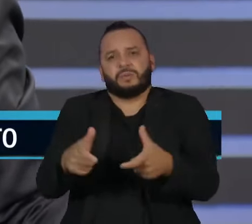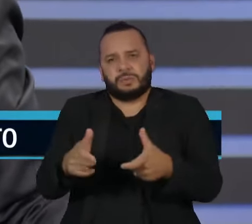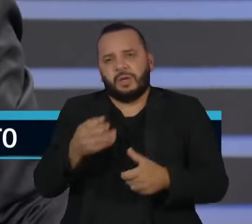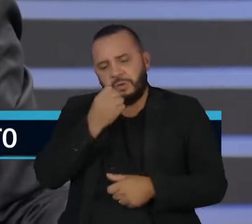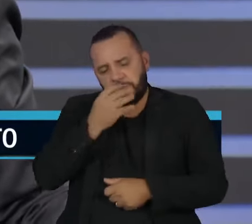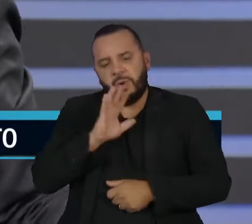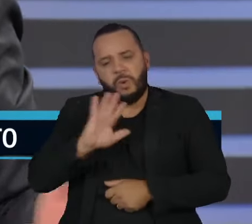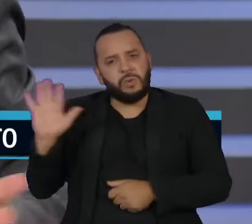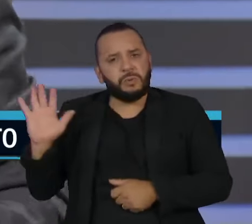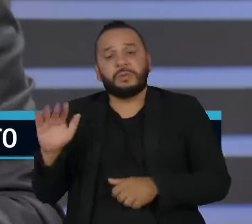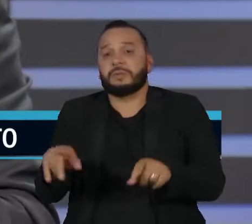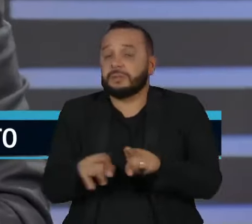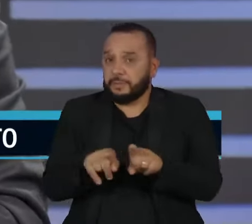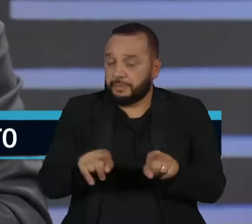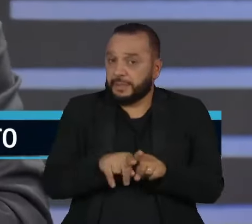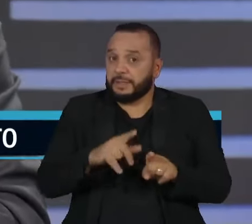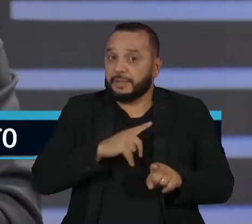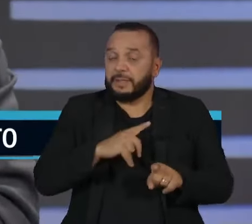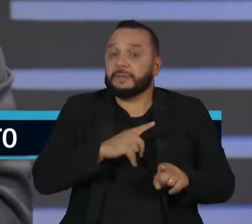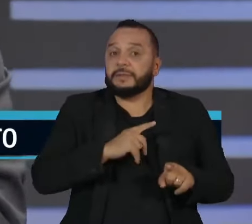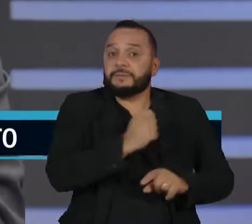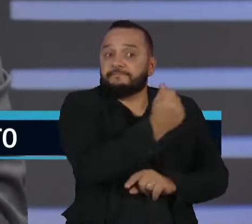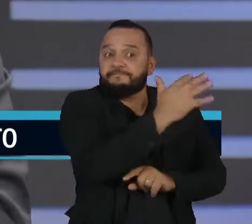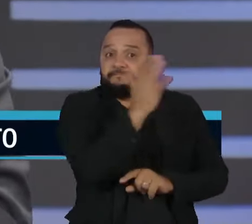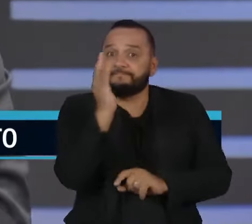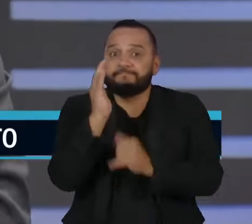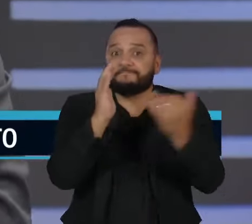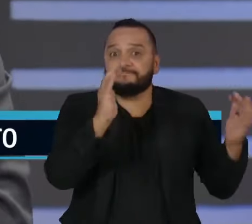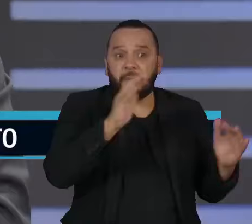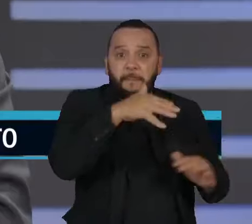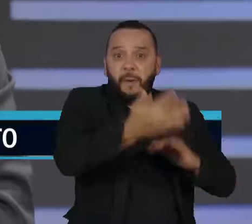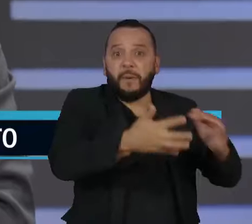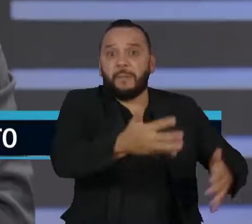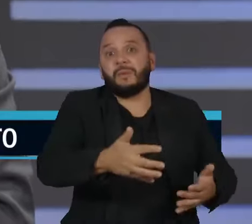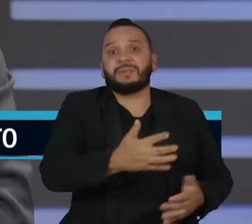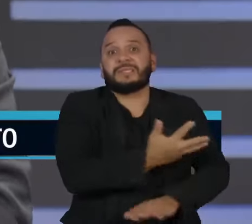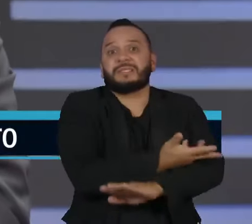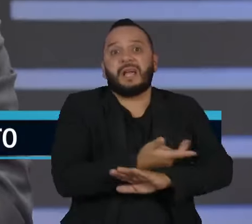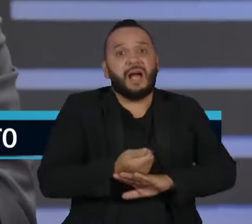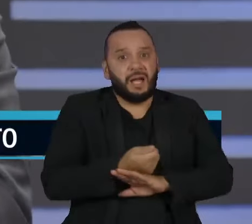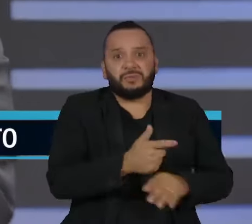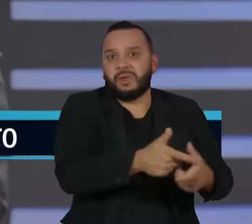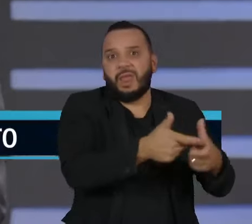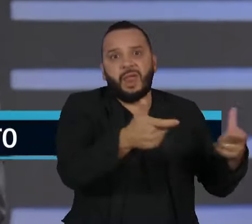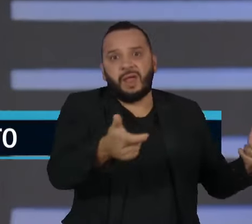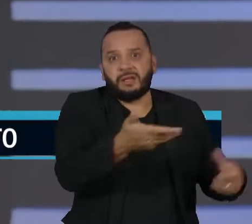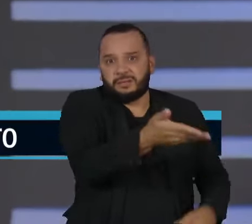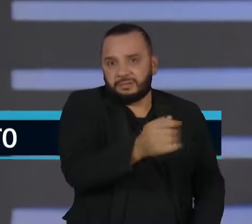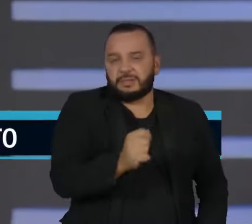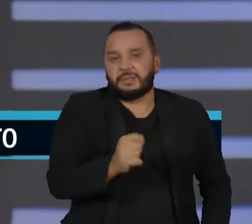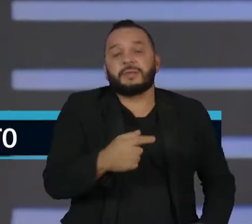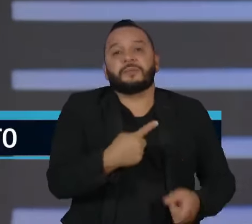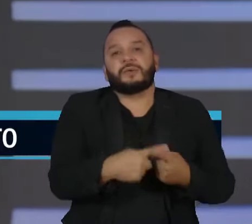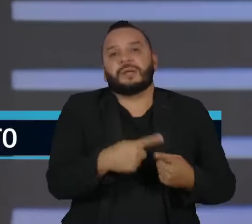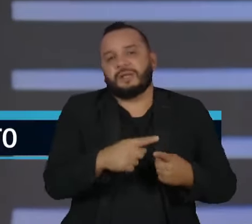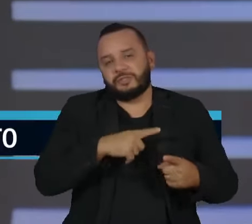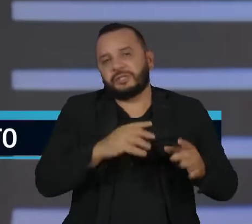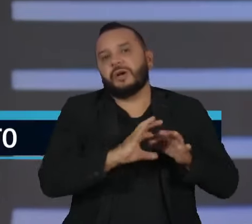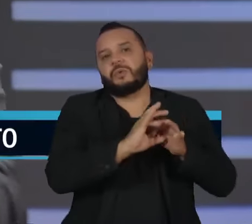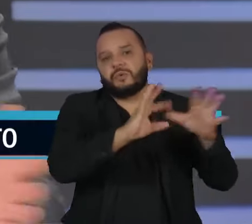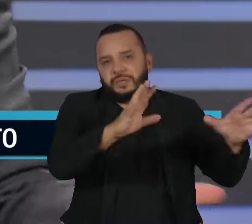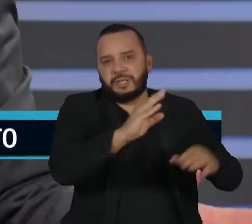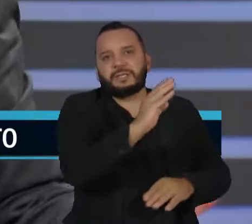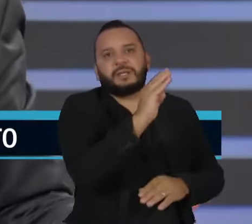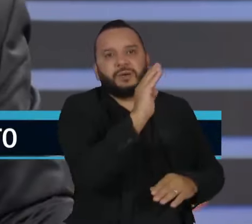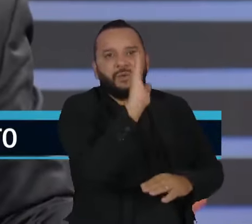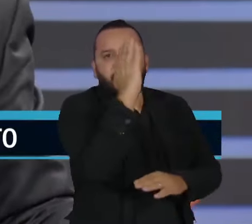teve um crescimento absurdo no desmatamento do Cerrado no último ano, seja porque você já tinha autorizações de corte lá no Cerrado que estão sendo